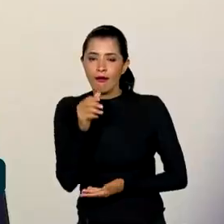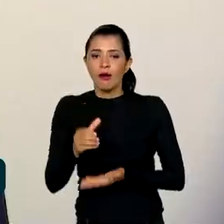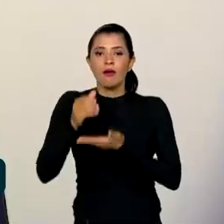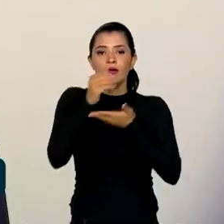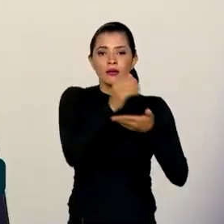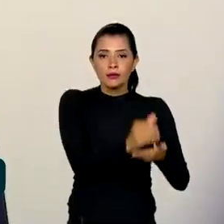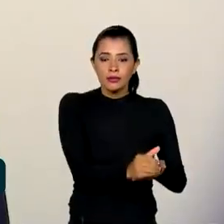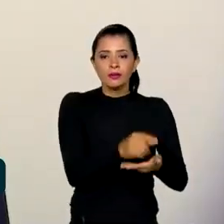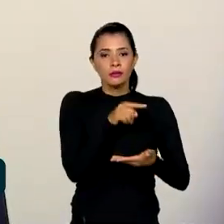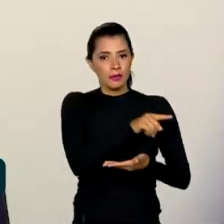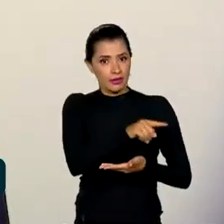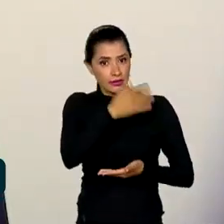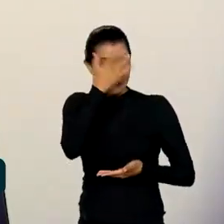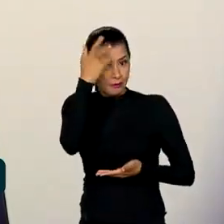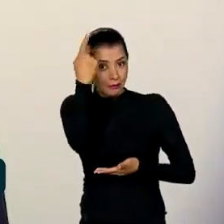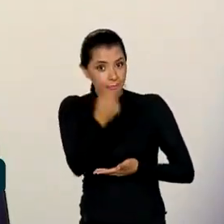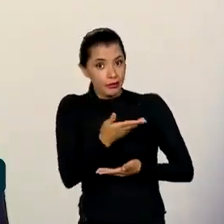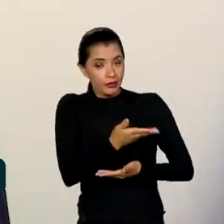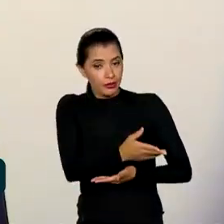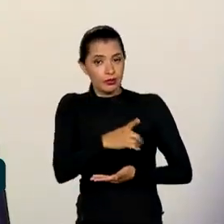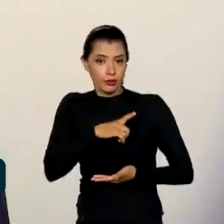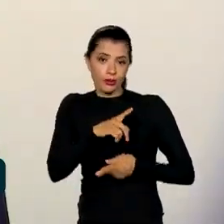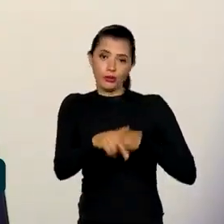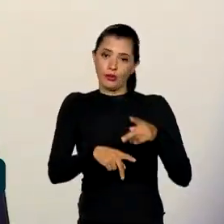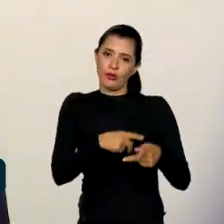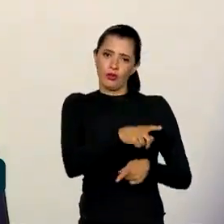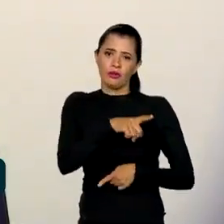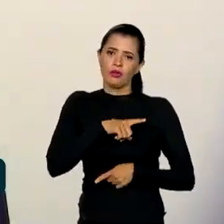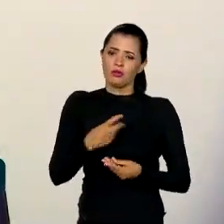líquidos para essa parte da população que é mais sensível.